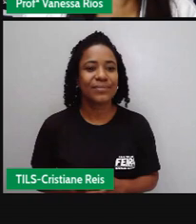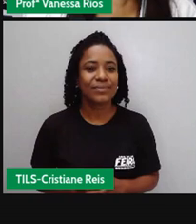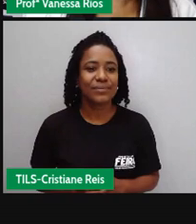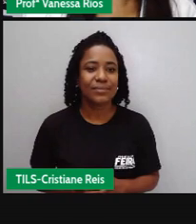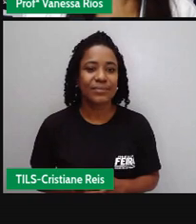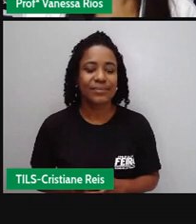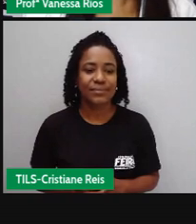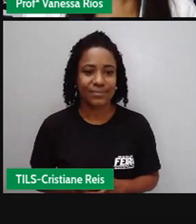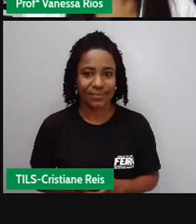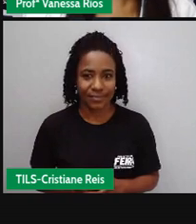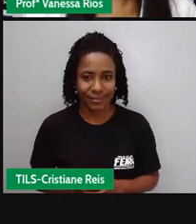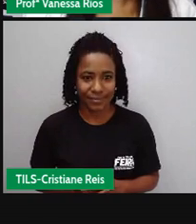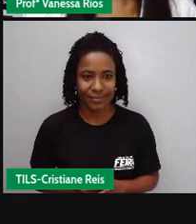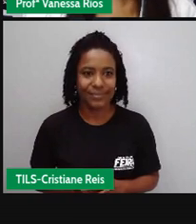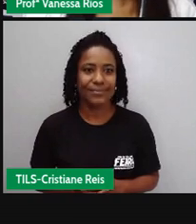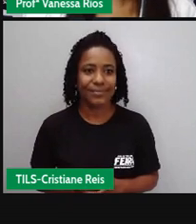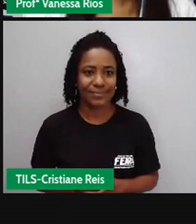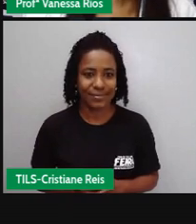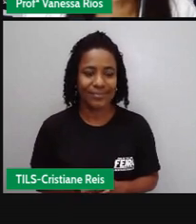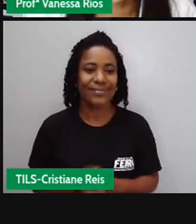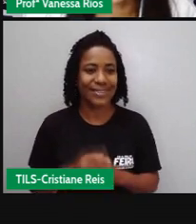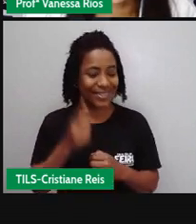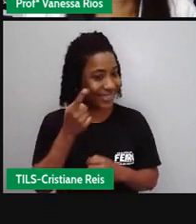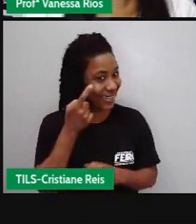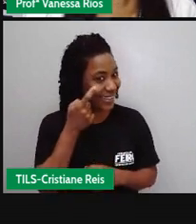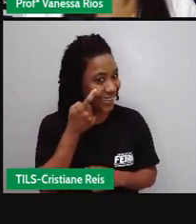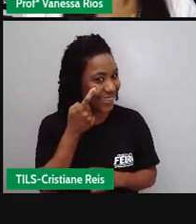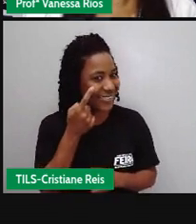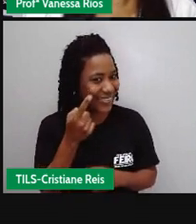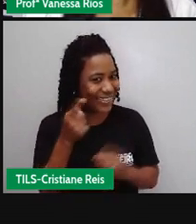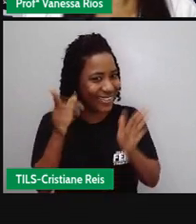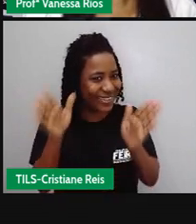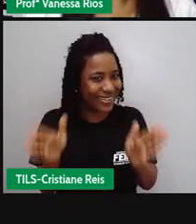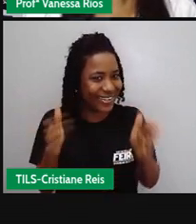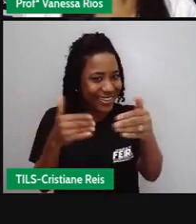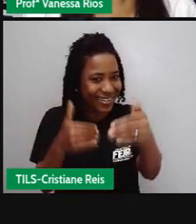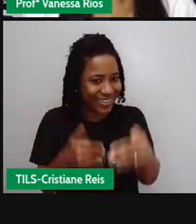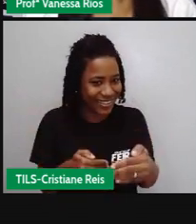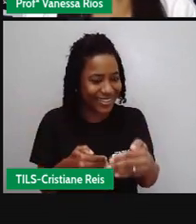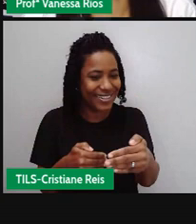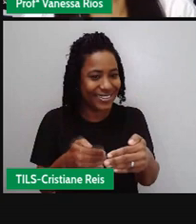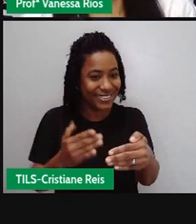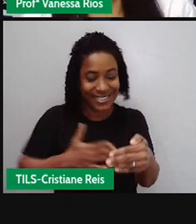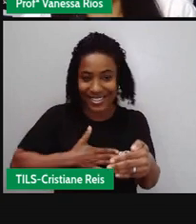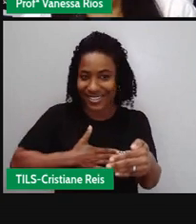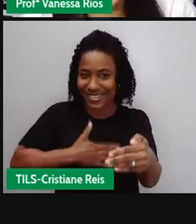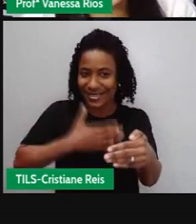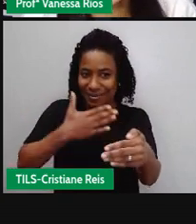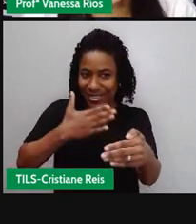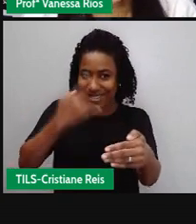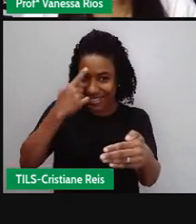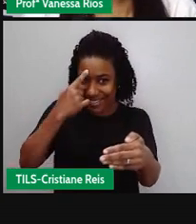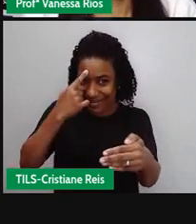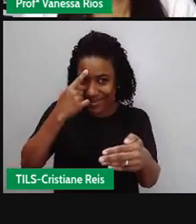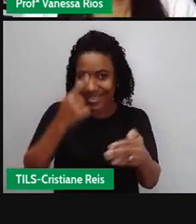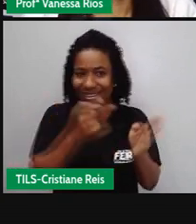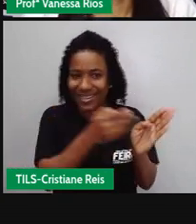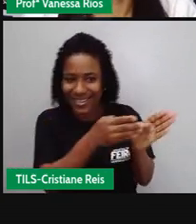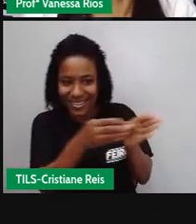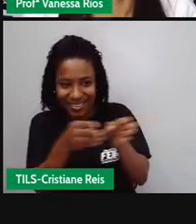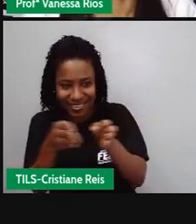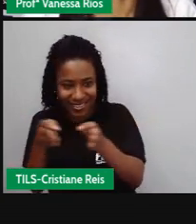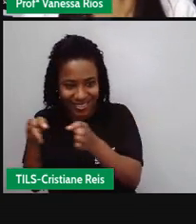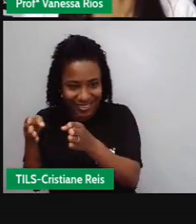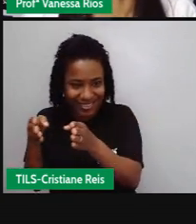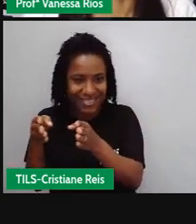e a Pró volta aí com a caixinha surpresa que foi colocada lá no início da aula para fazer a